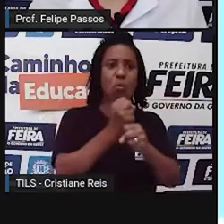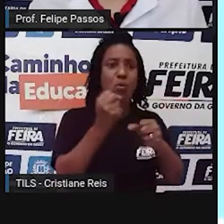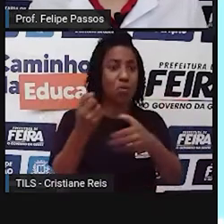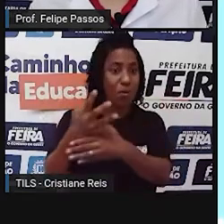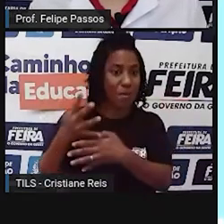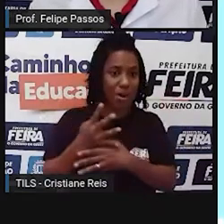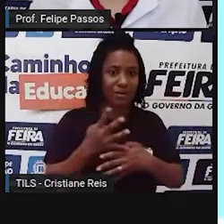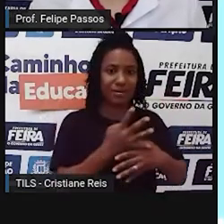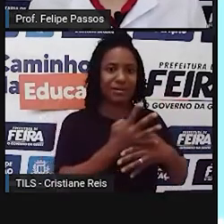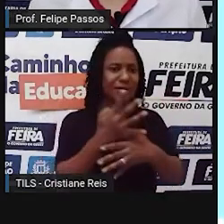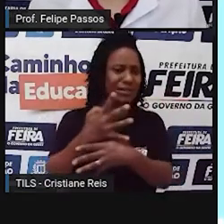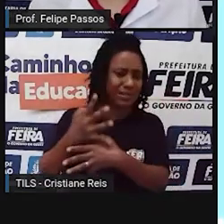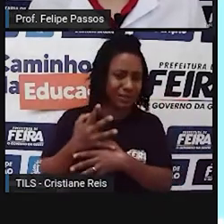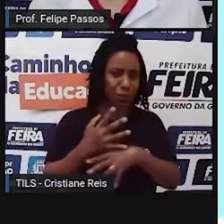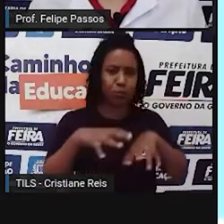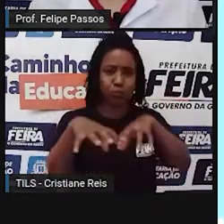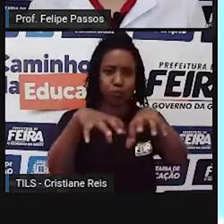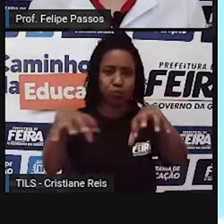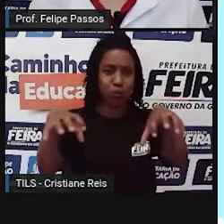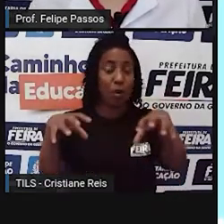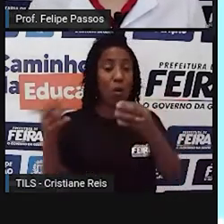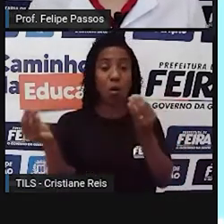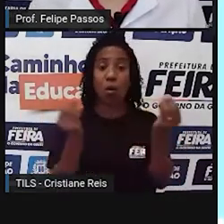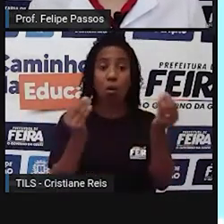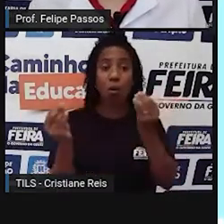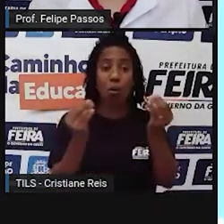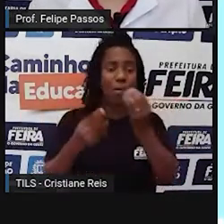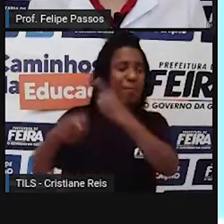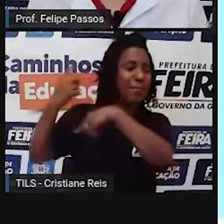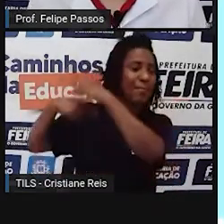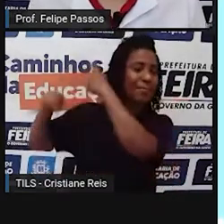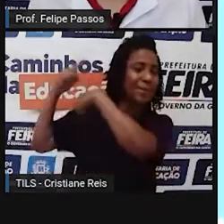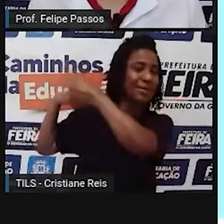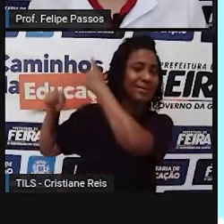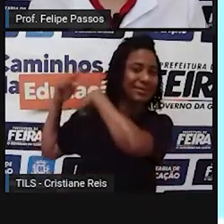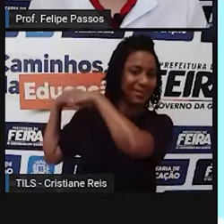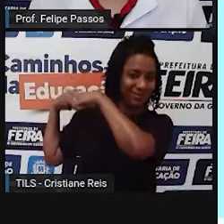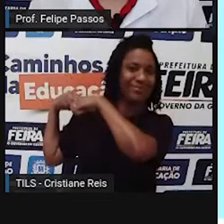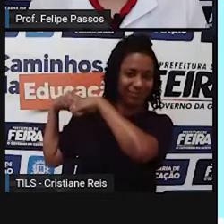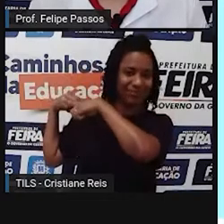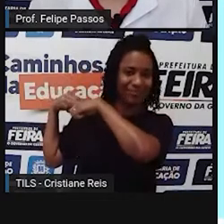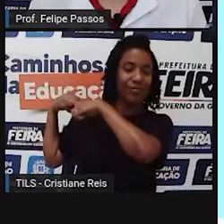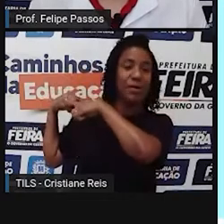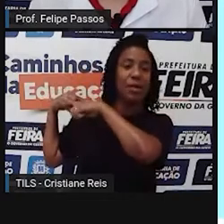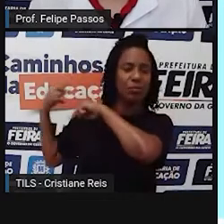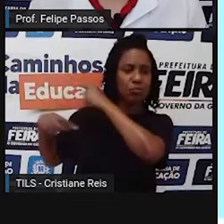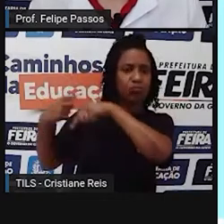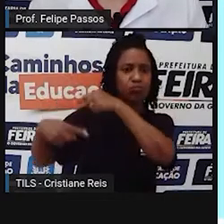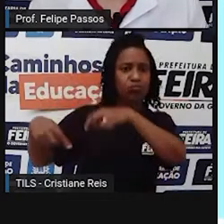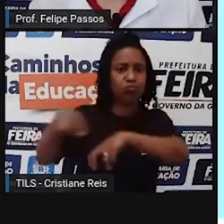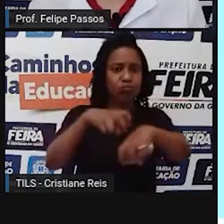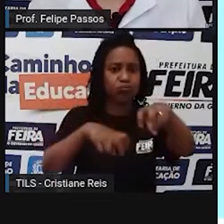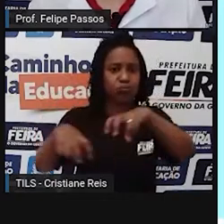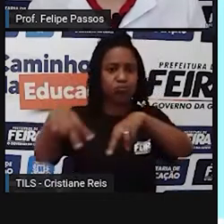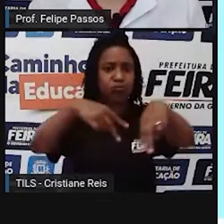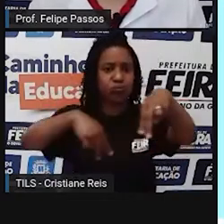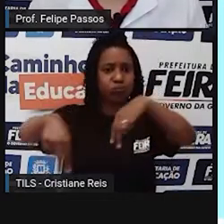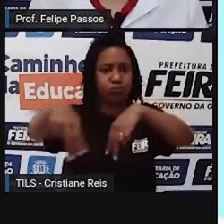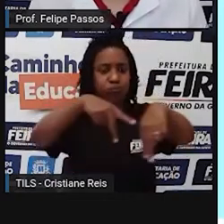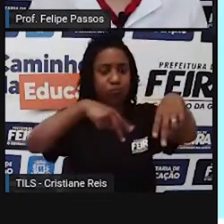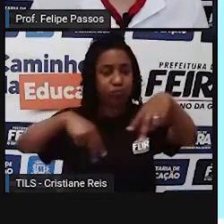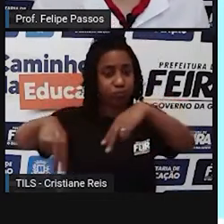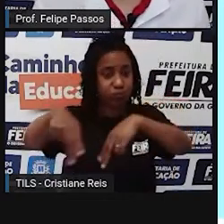um pouquinho do processo histórico, da evolução, digamos assim, da nossa espécie de um